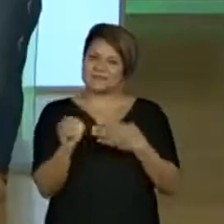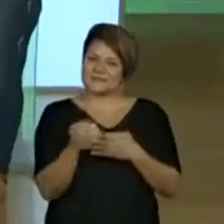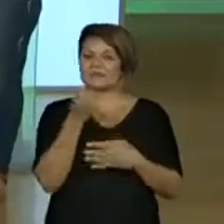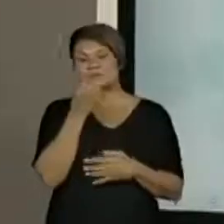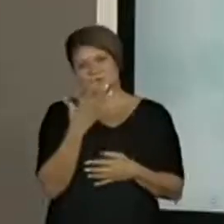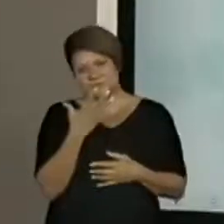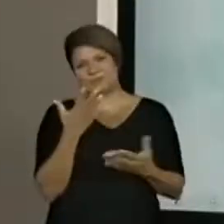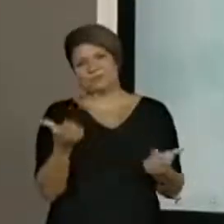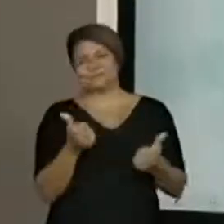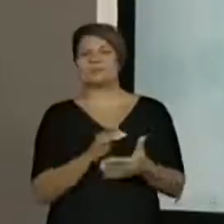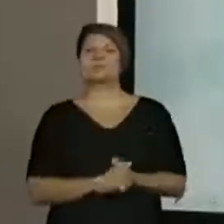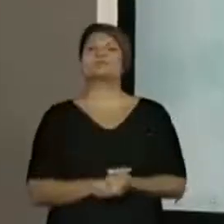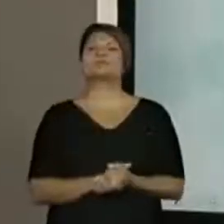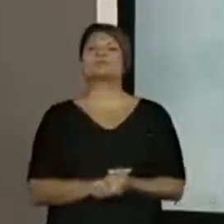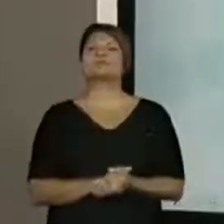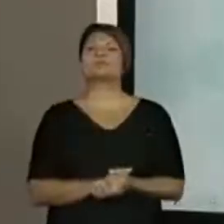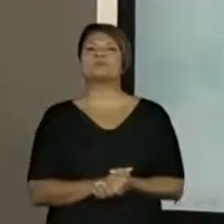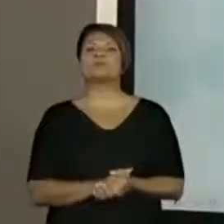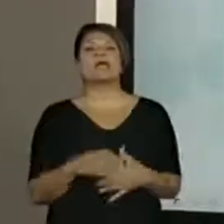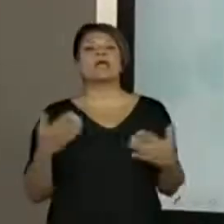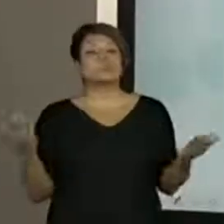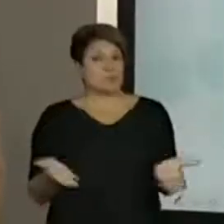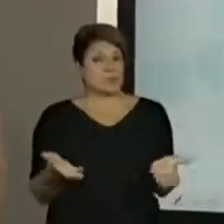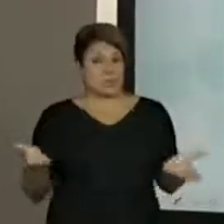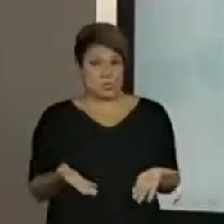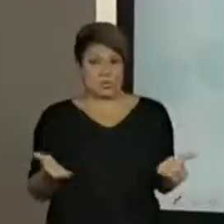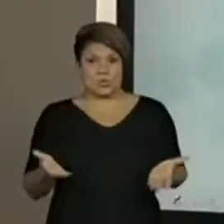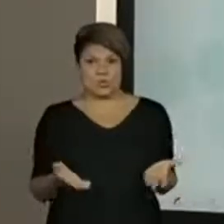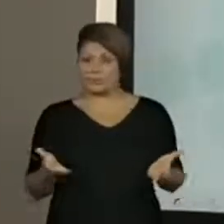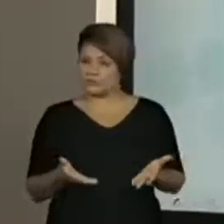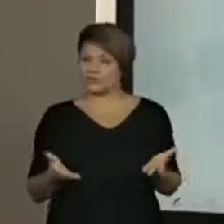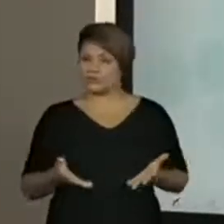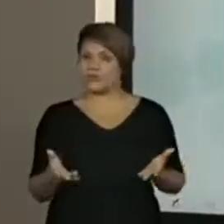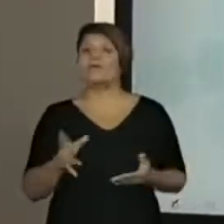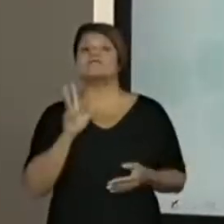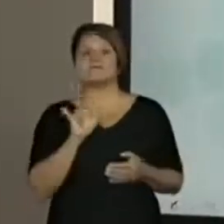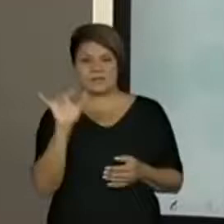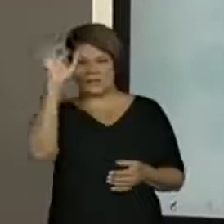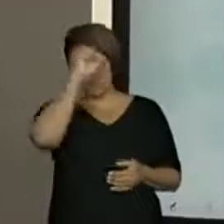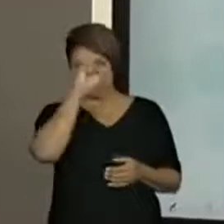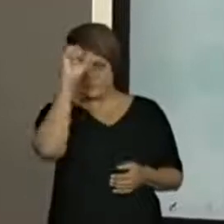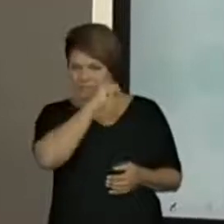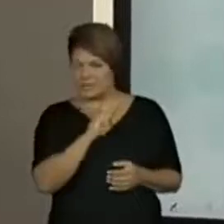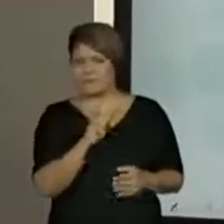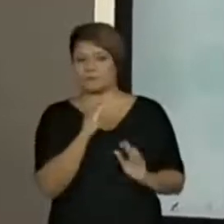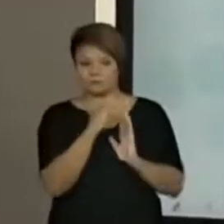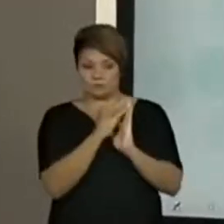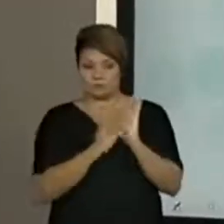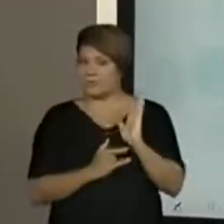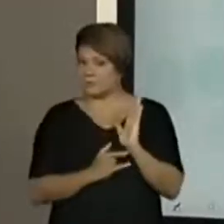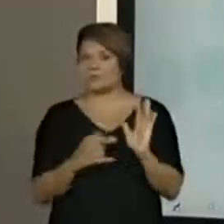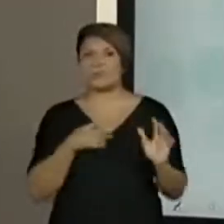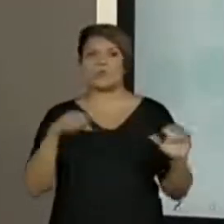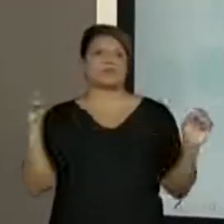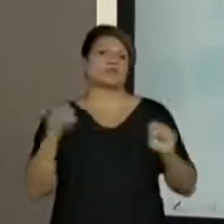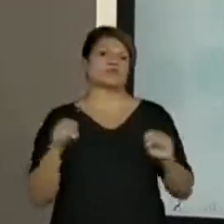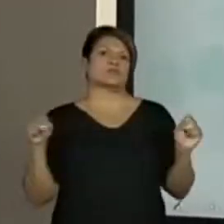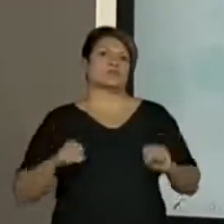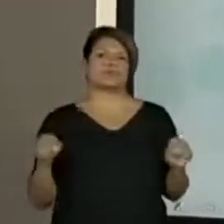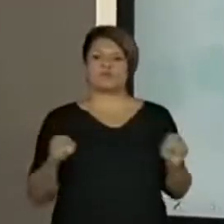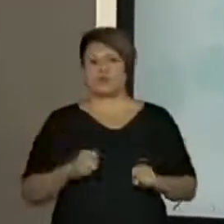aula! Muito obrigada! Hoje a gente vai aprender com um texto que eu adoro, sou